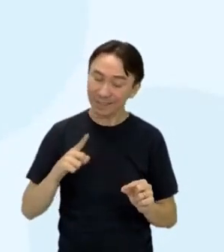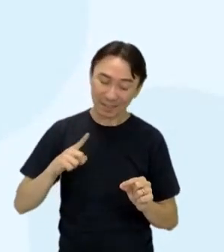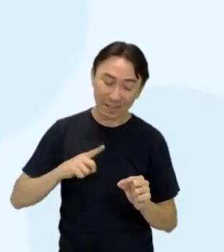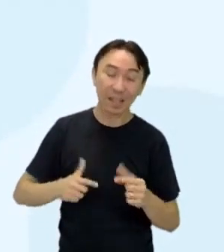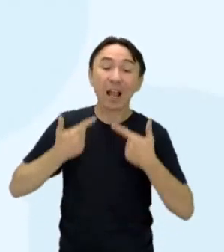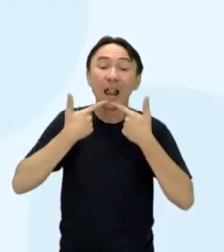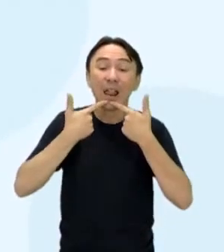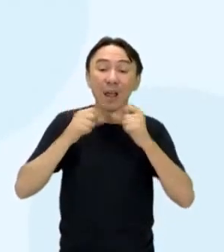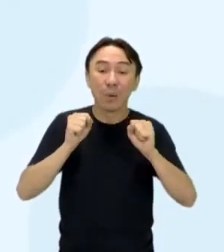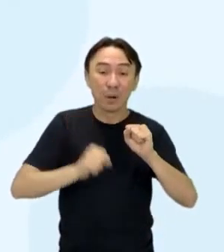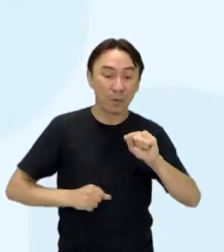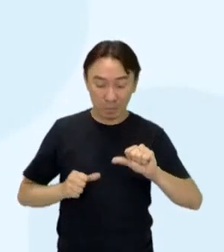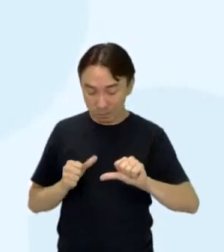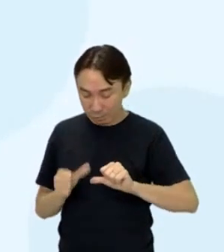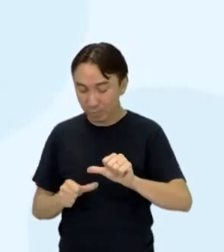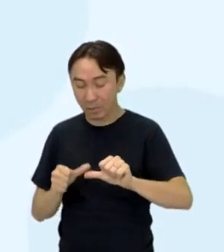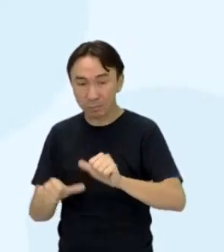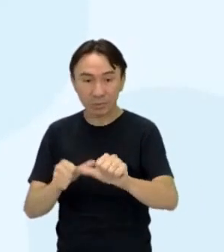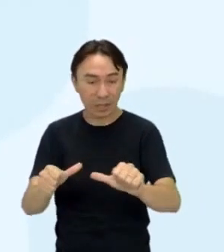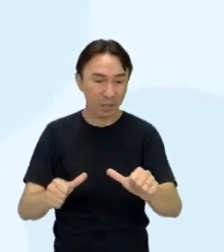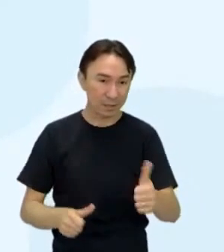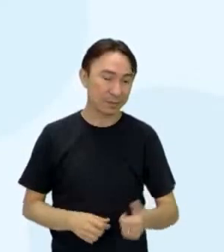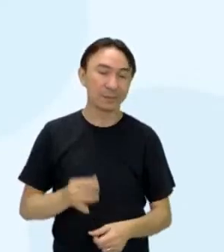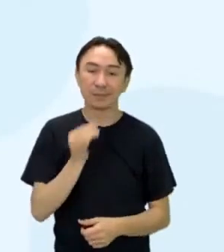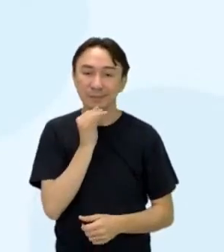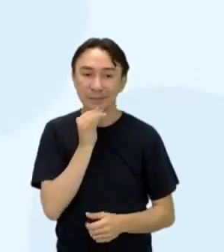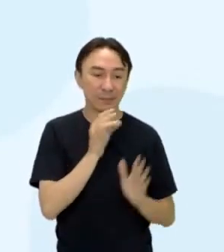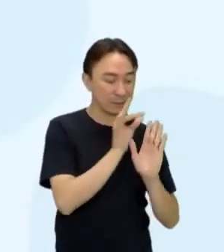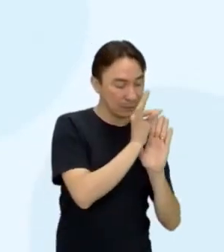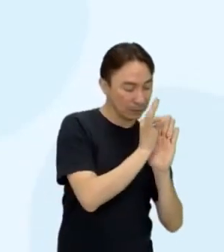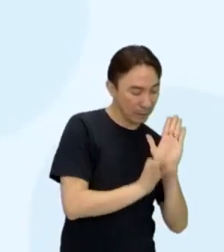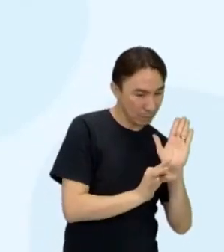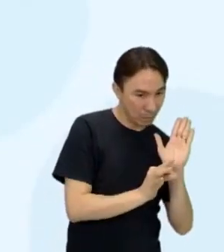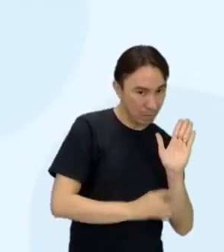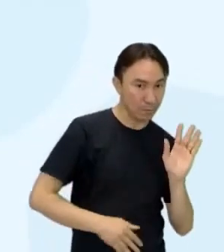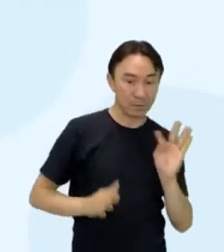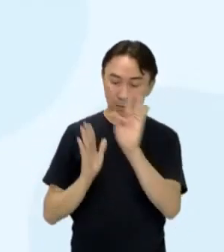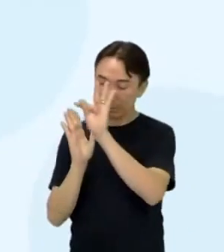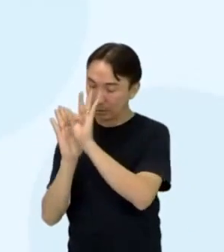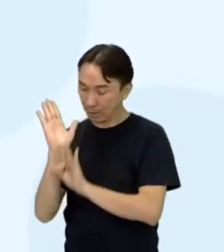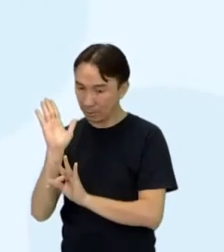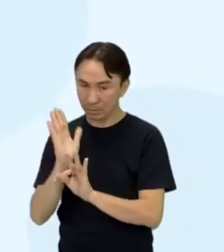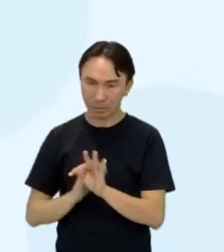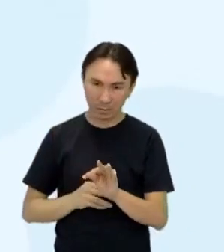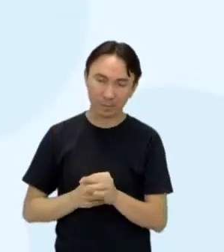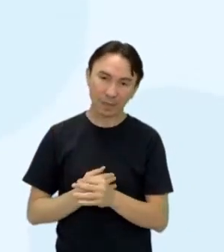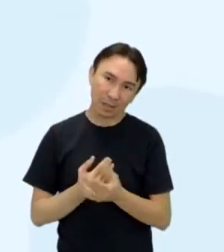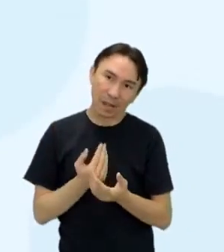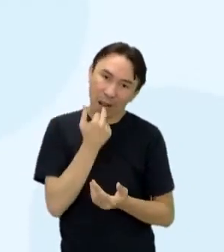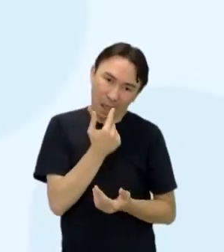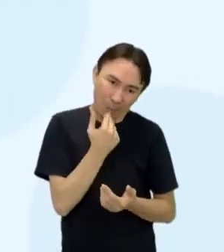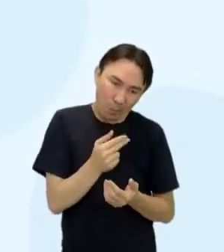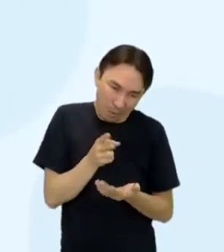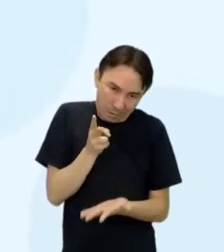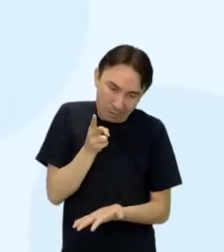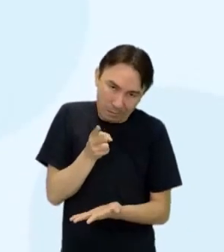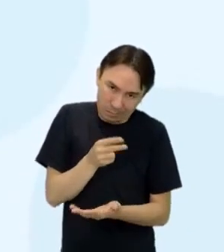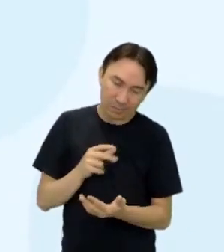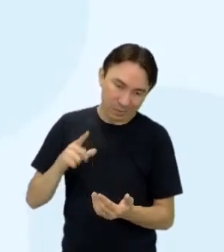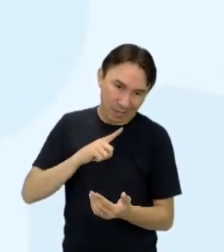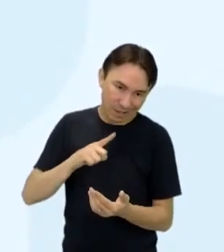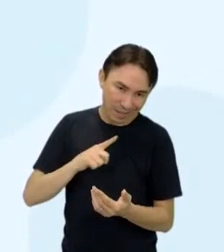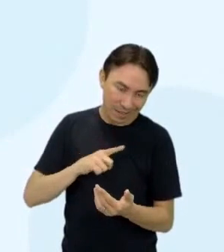variedades aparecem quando se comparam textos em uma mesma língua, escritos em diferentes